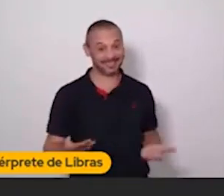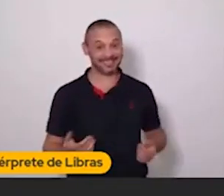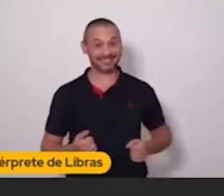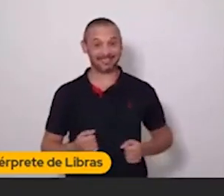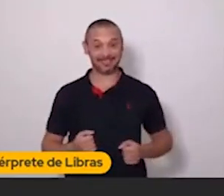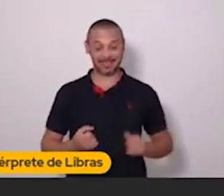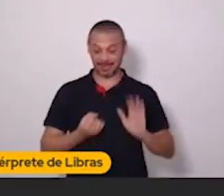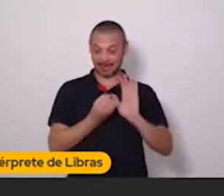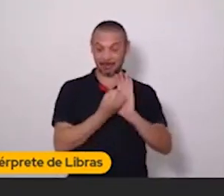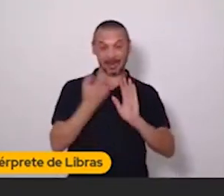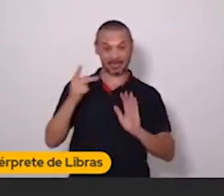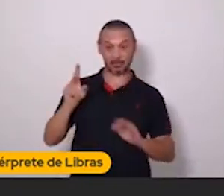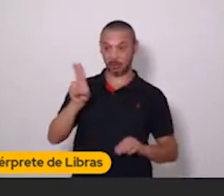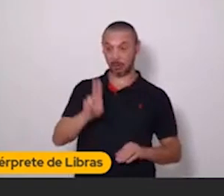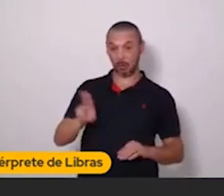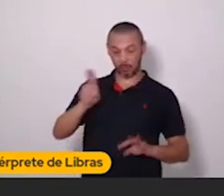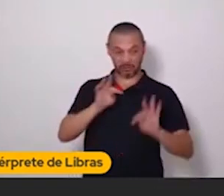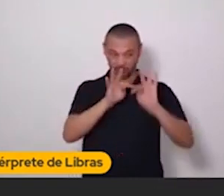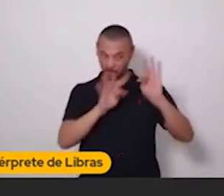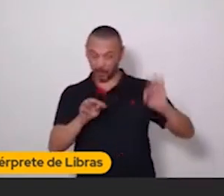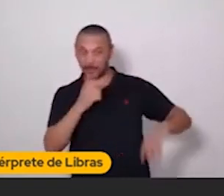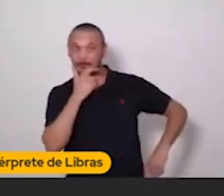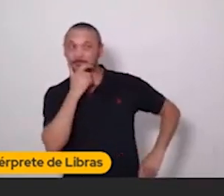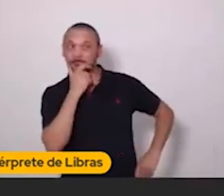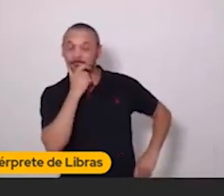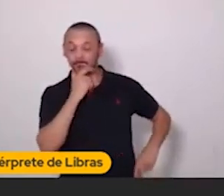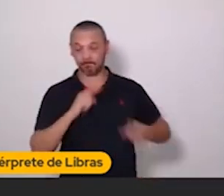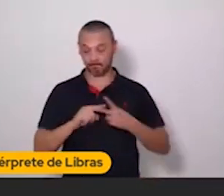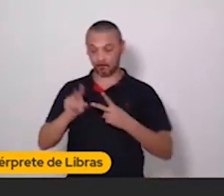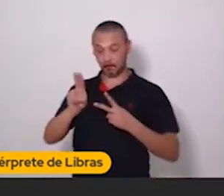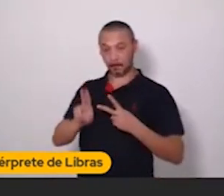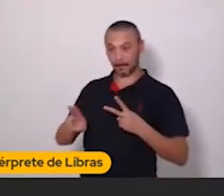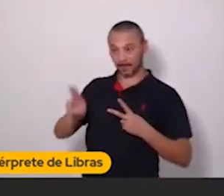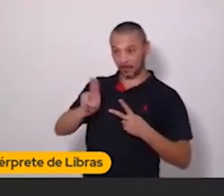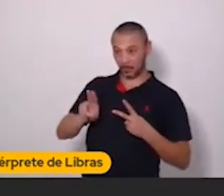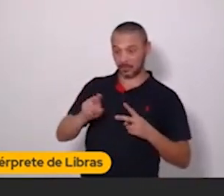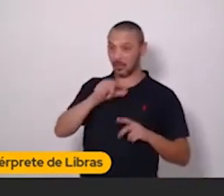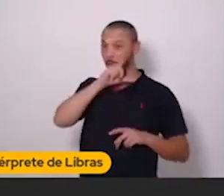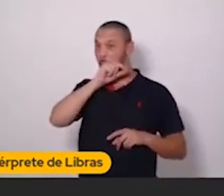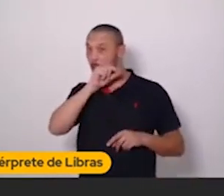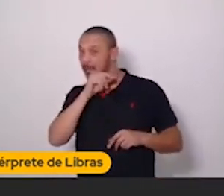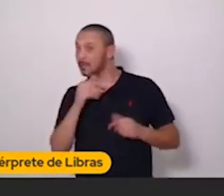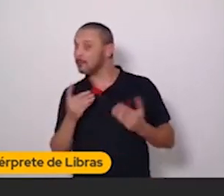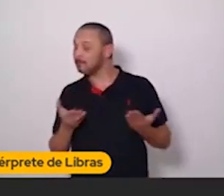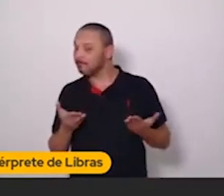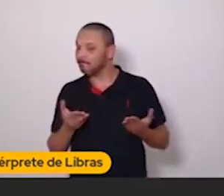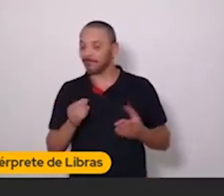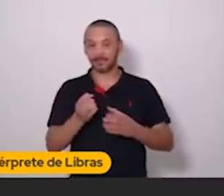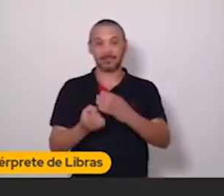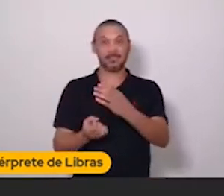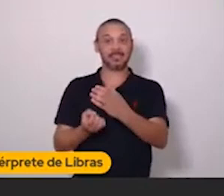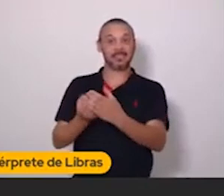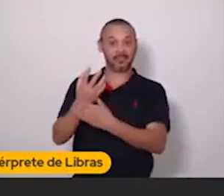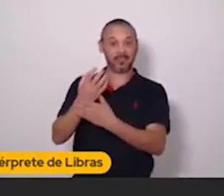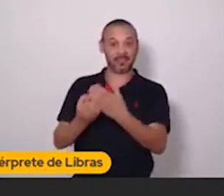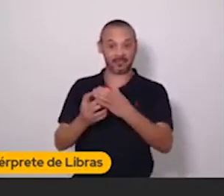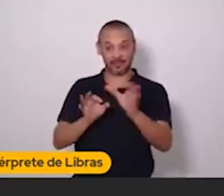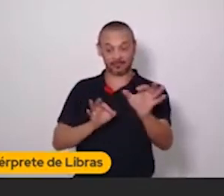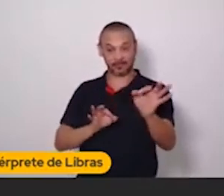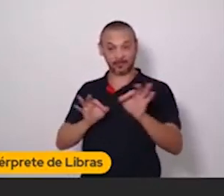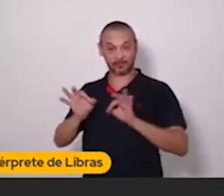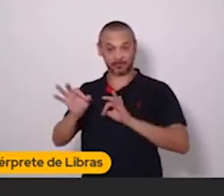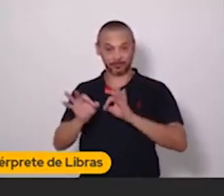sua marca. Ela utiliza o TikTok. A persona da sua marca está no Twitter. Então, quando você cria uma persona. Que ela